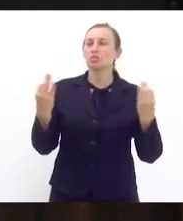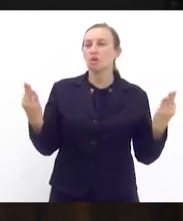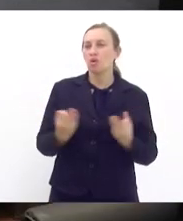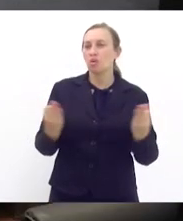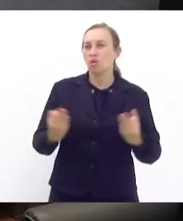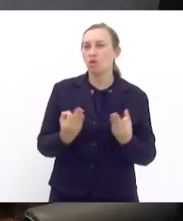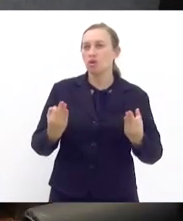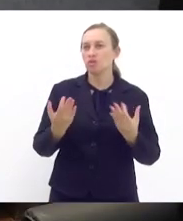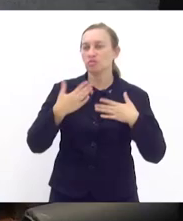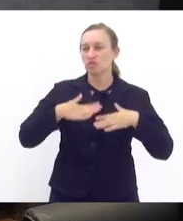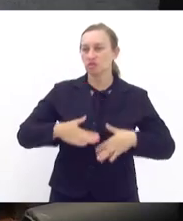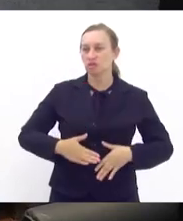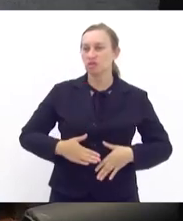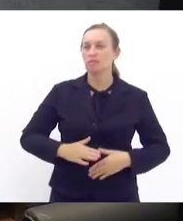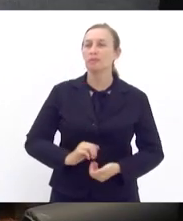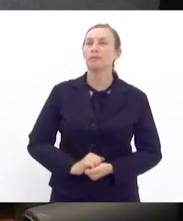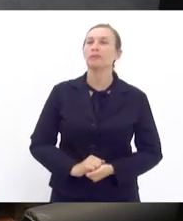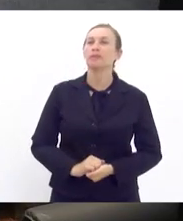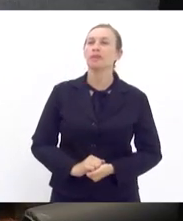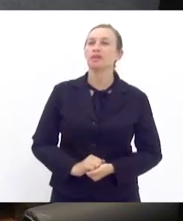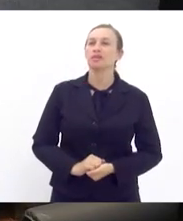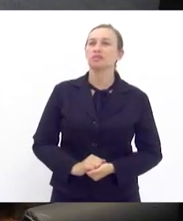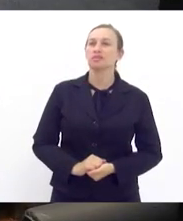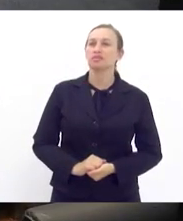aí Obrigado.